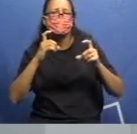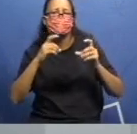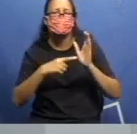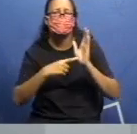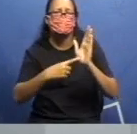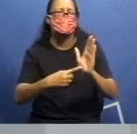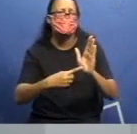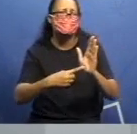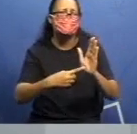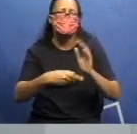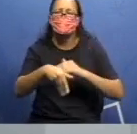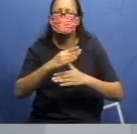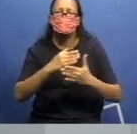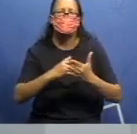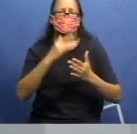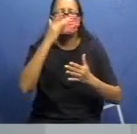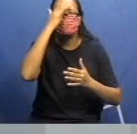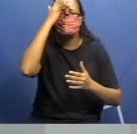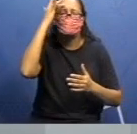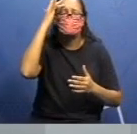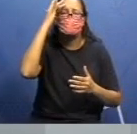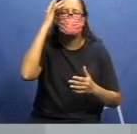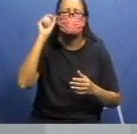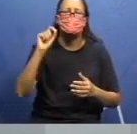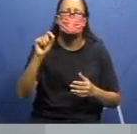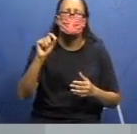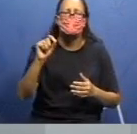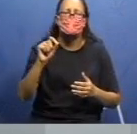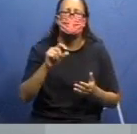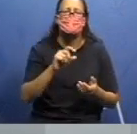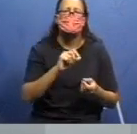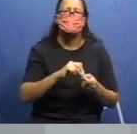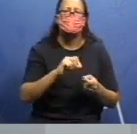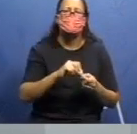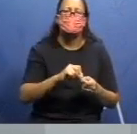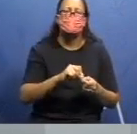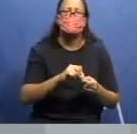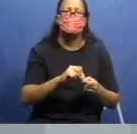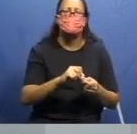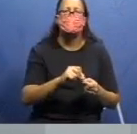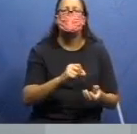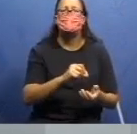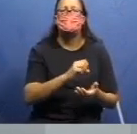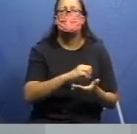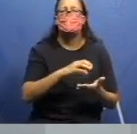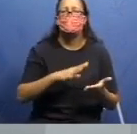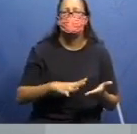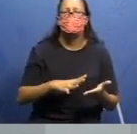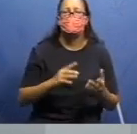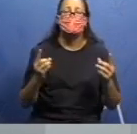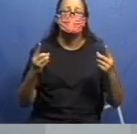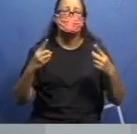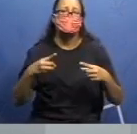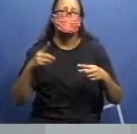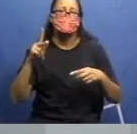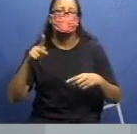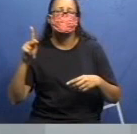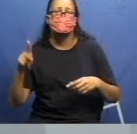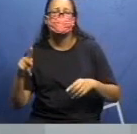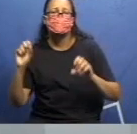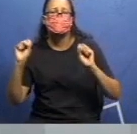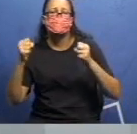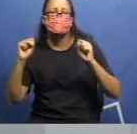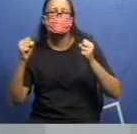mundo que você está fazendo atividade. E, como eu disse na semana passada, desafiem o professor de educação física, ele